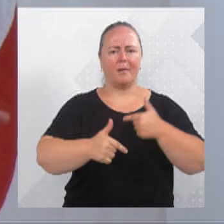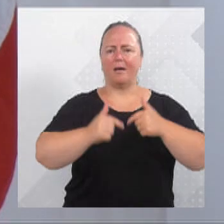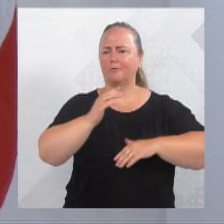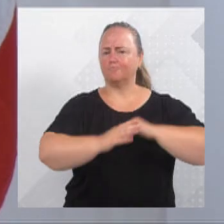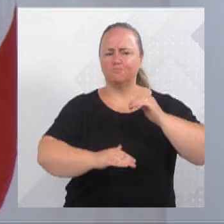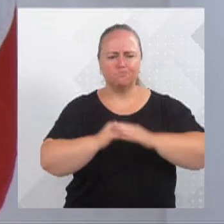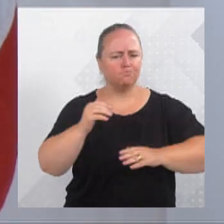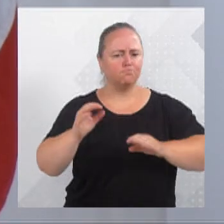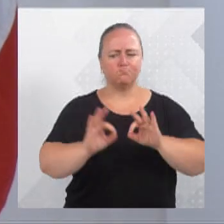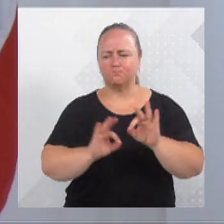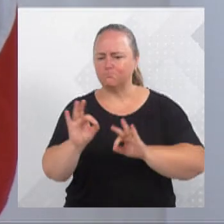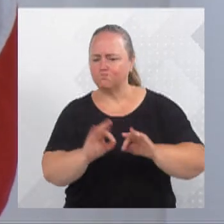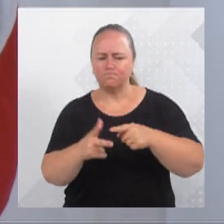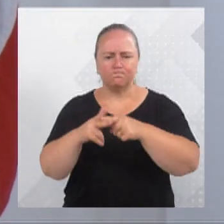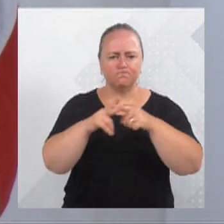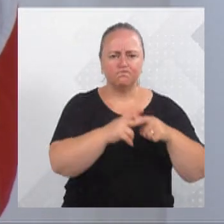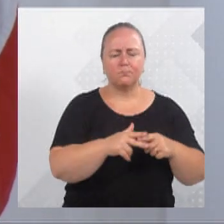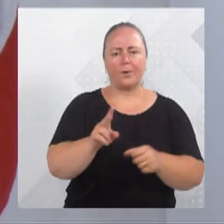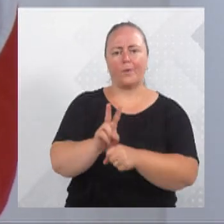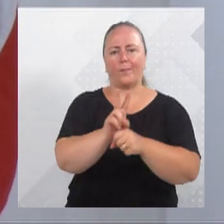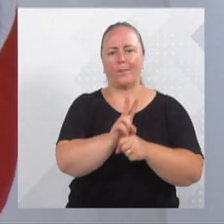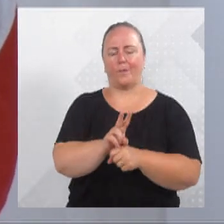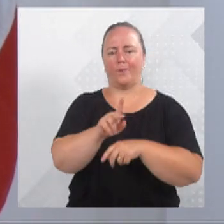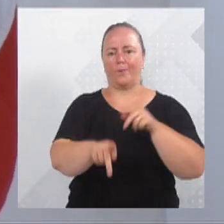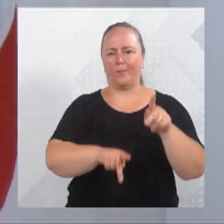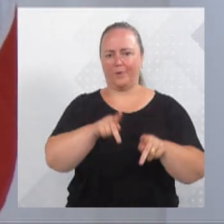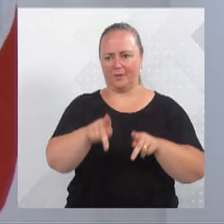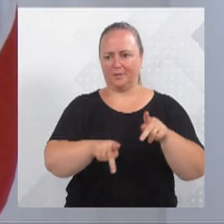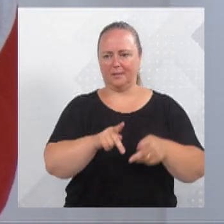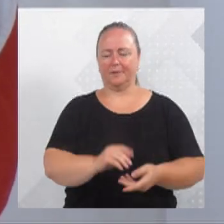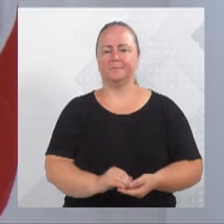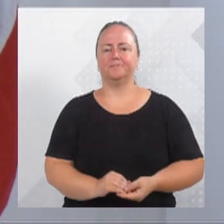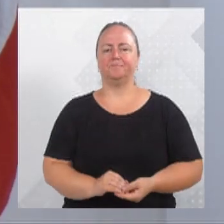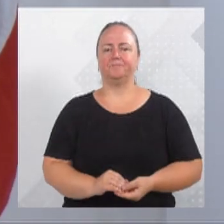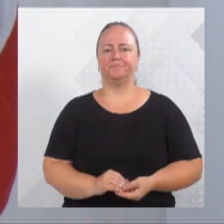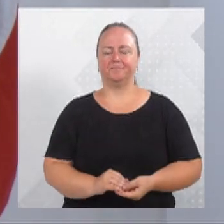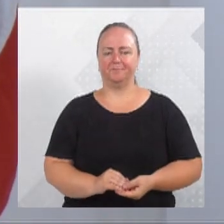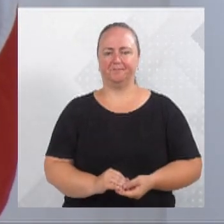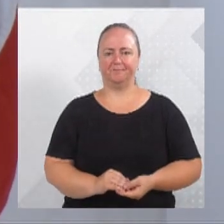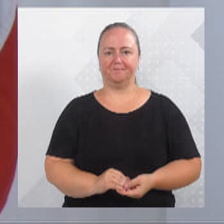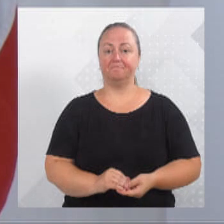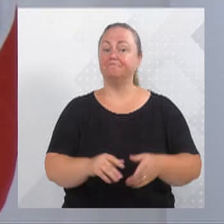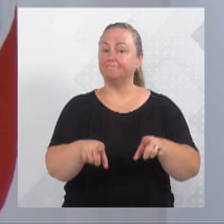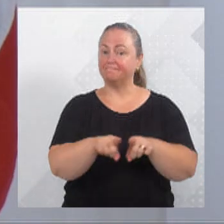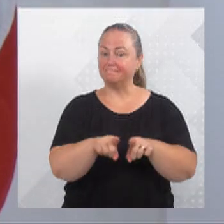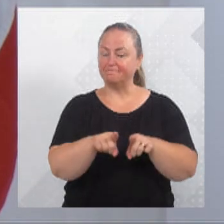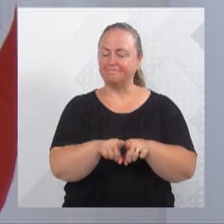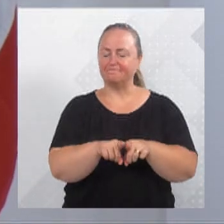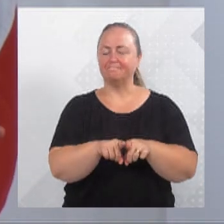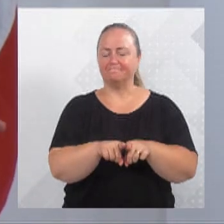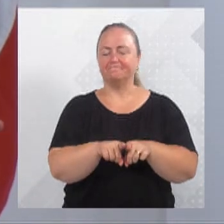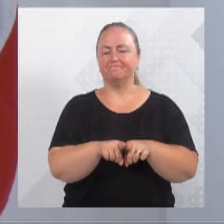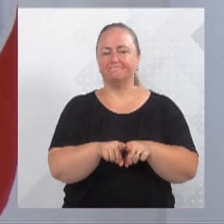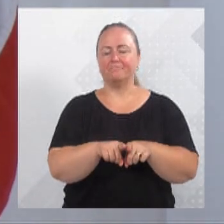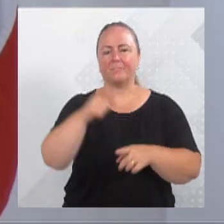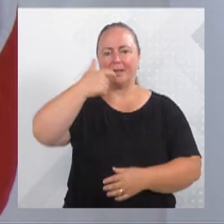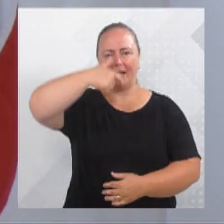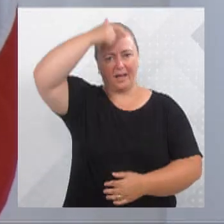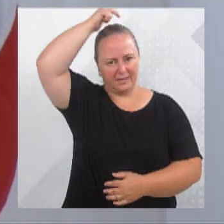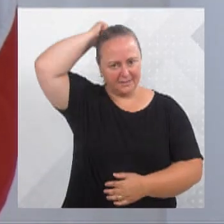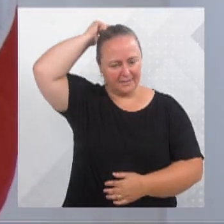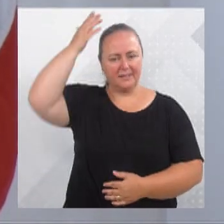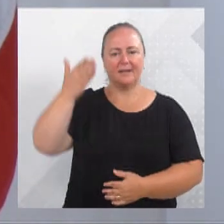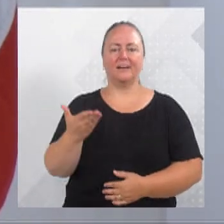e no cuidado da nossa população. Se me permite as demais autoridades, quero cumprimentar aqui antes o vereador Adriano Pereira,